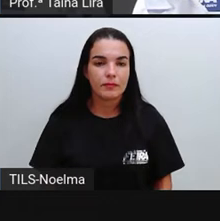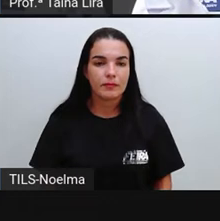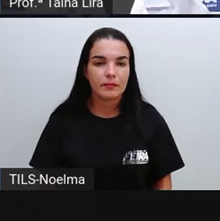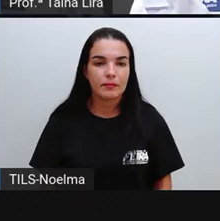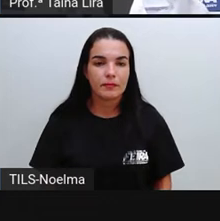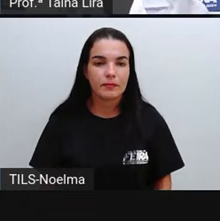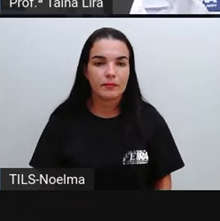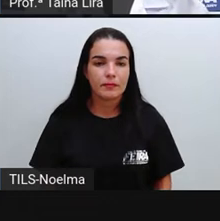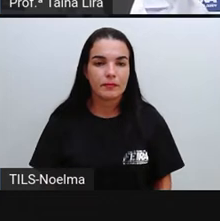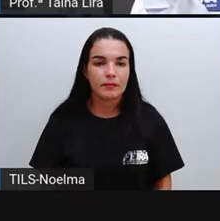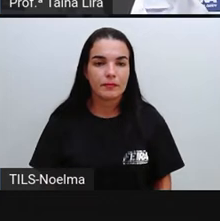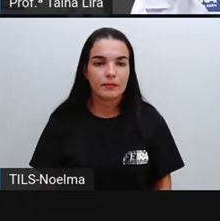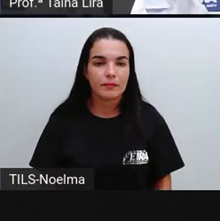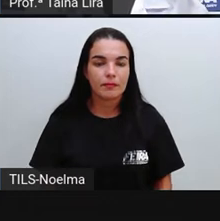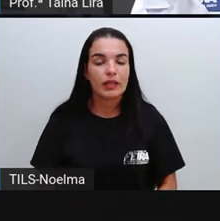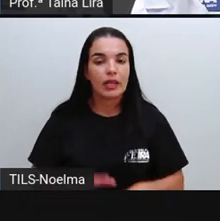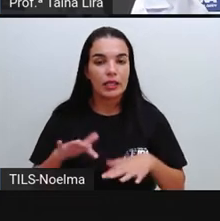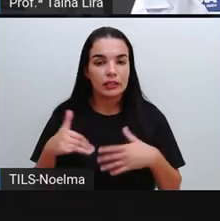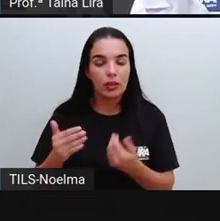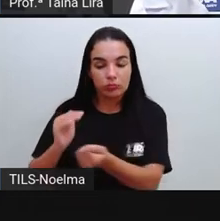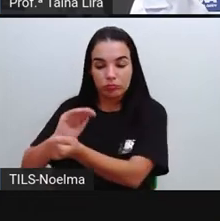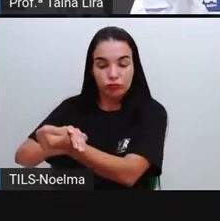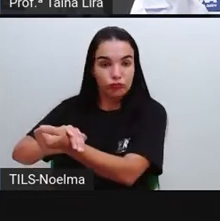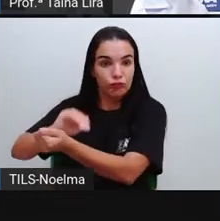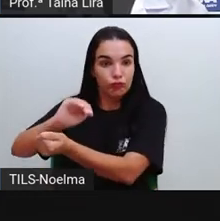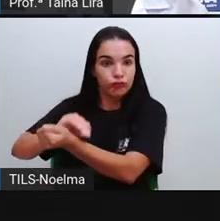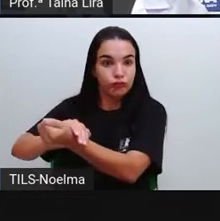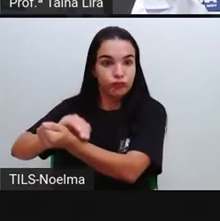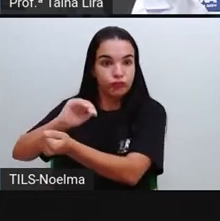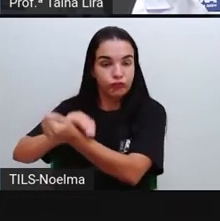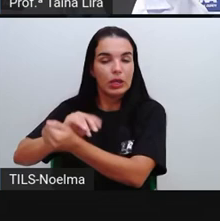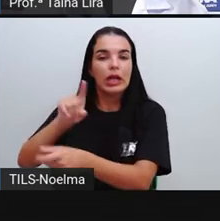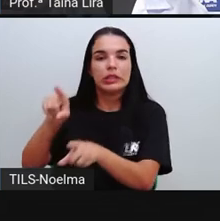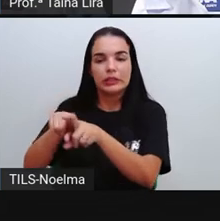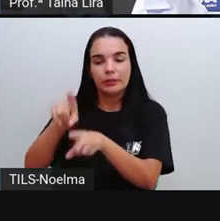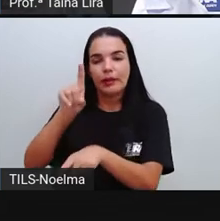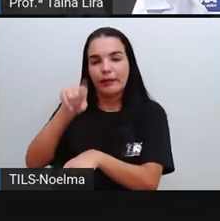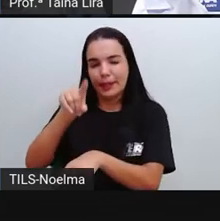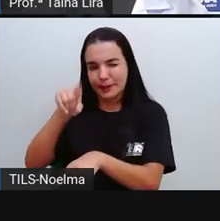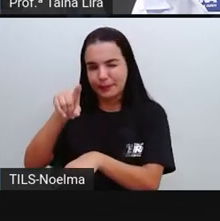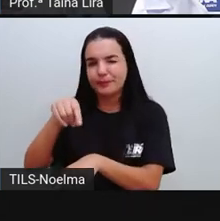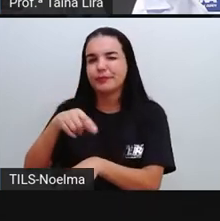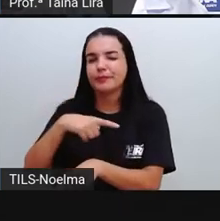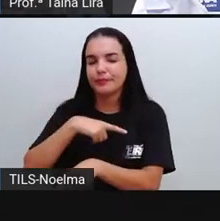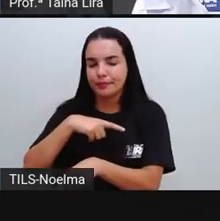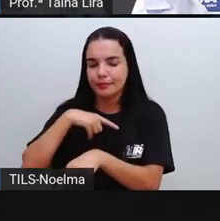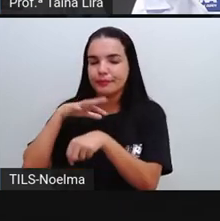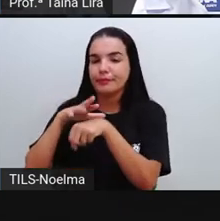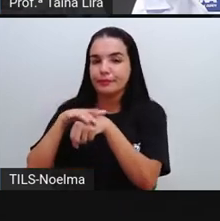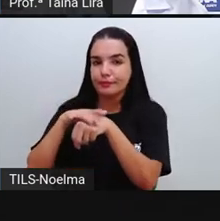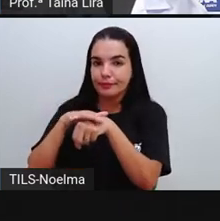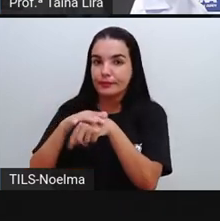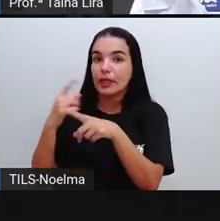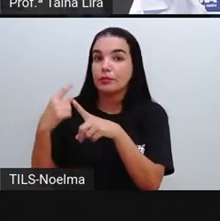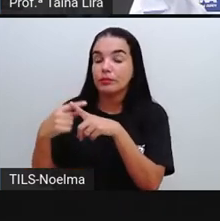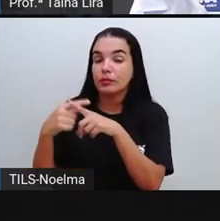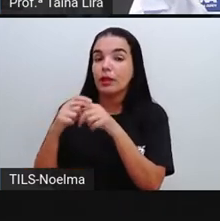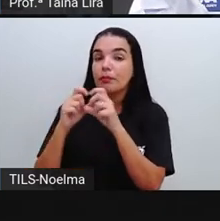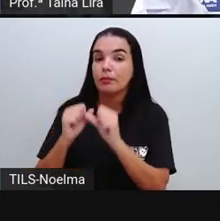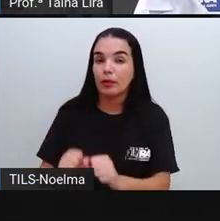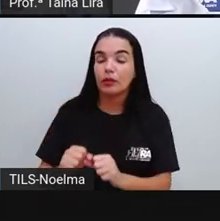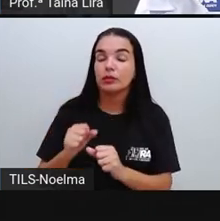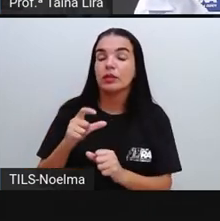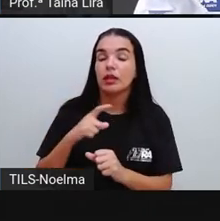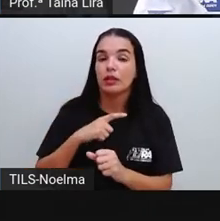Então, a hipertensão é como é a popular, né, nós chamamos de uma maneira popular a pressão alta.